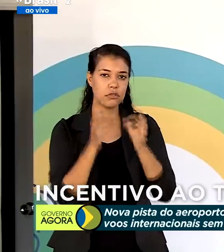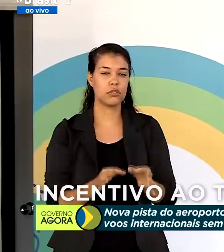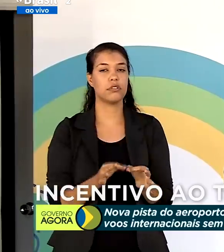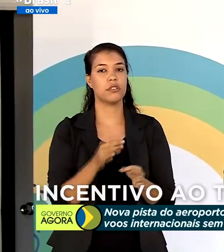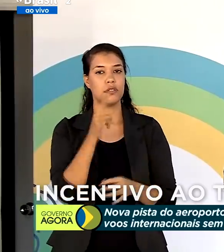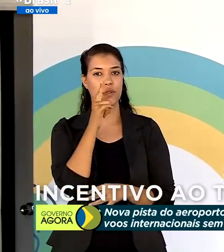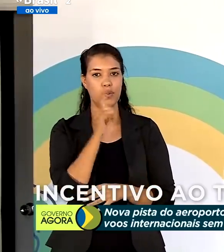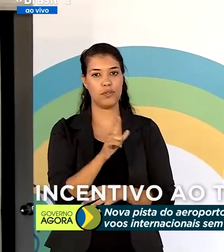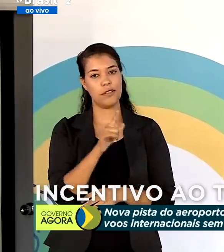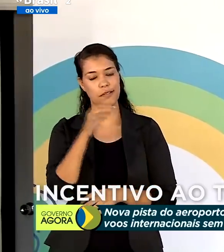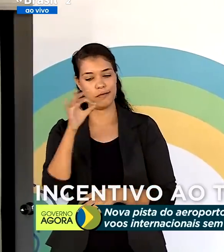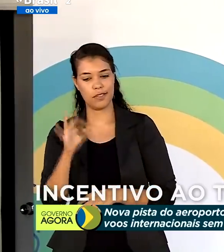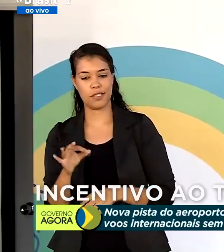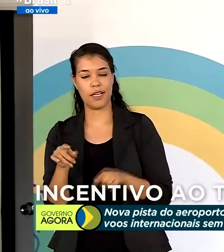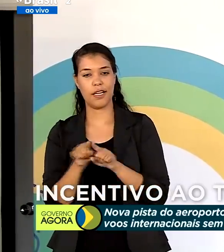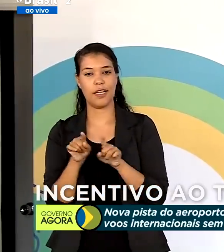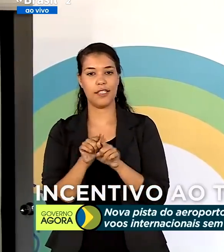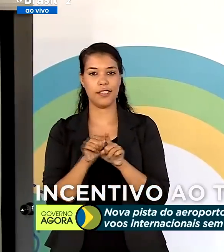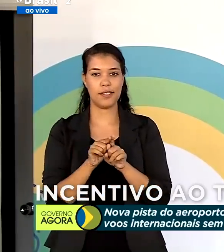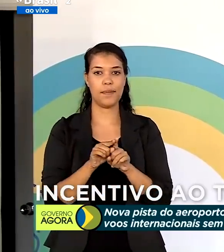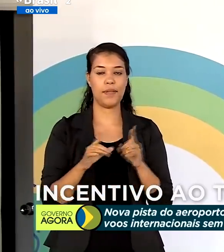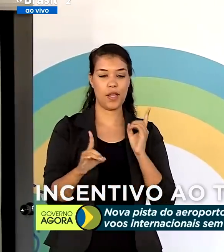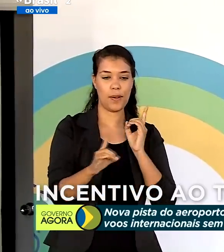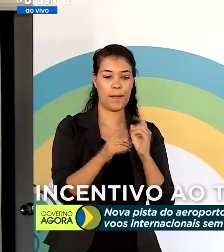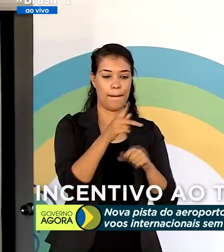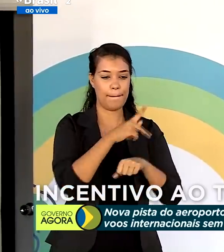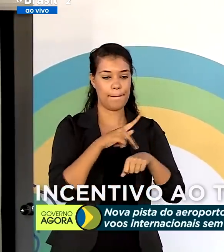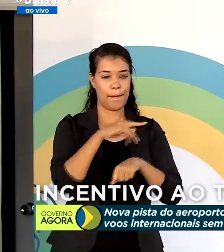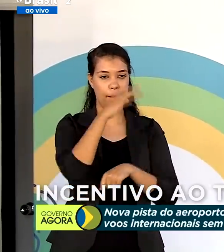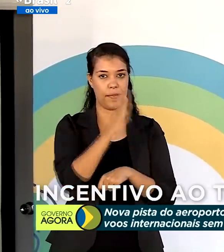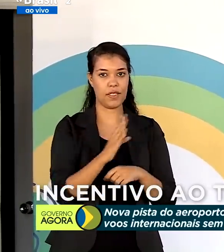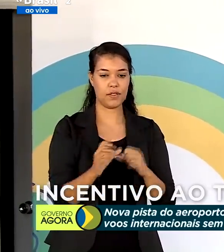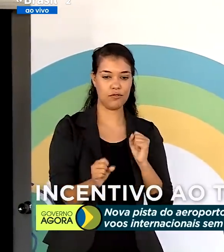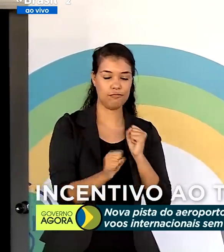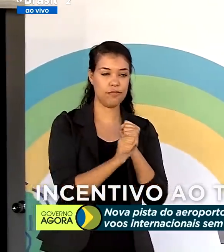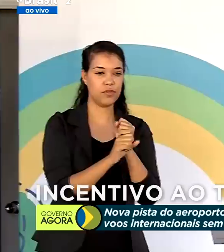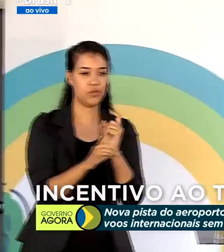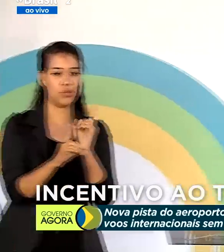o certo e desejado encontro do Brasil com a sua grandeza. Obrigado a todos.